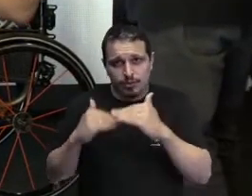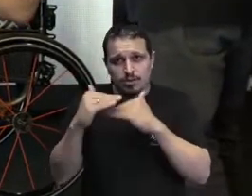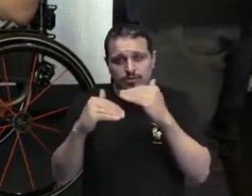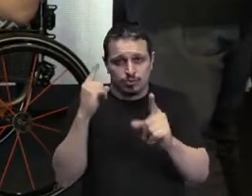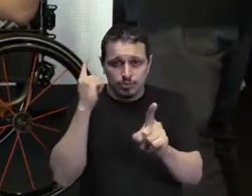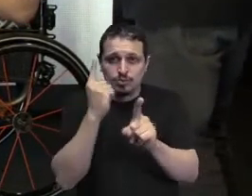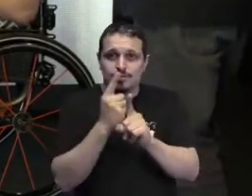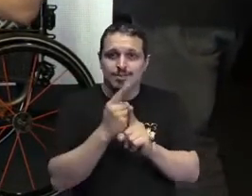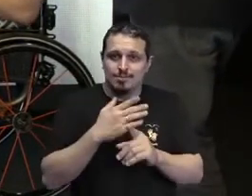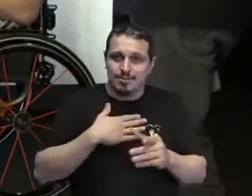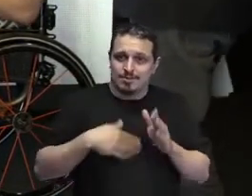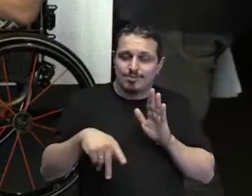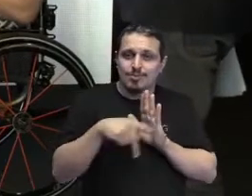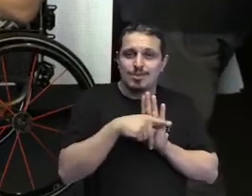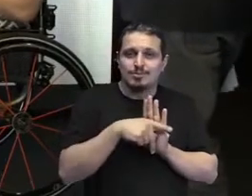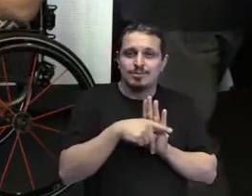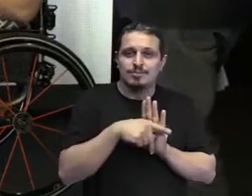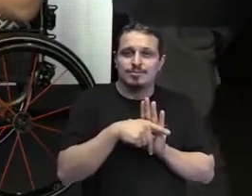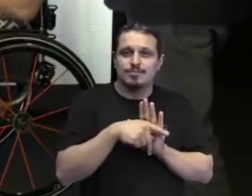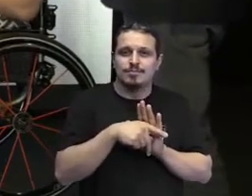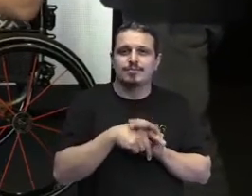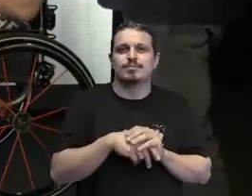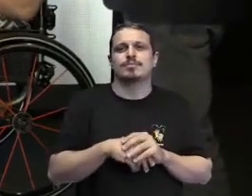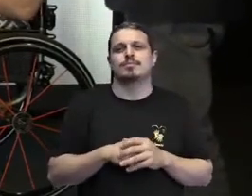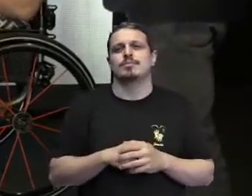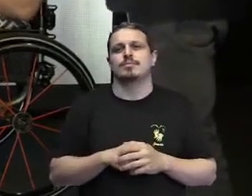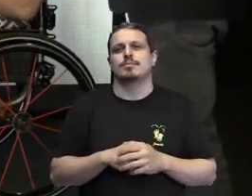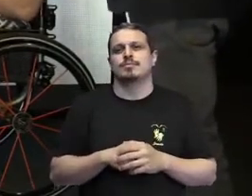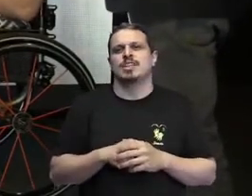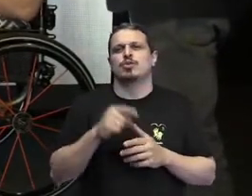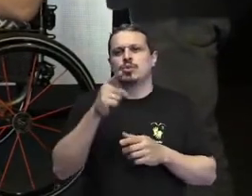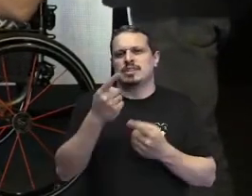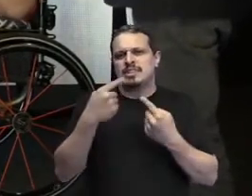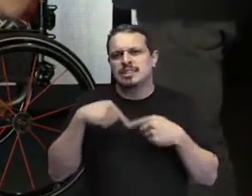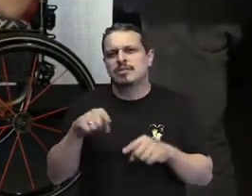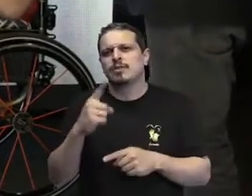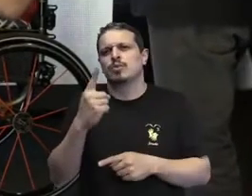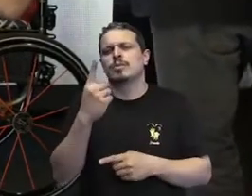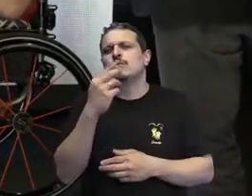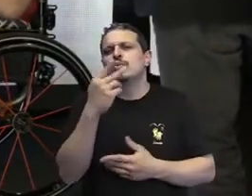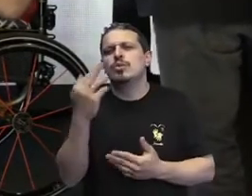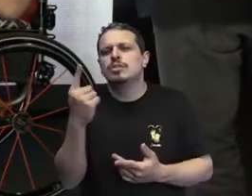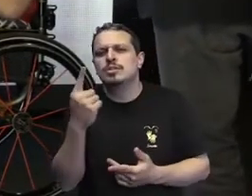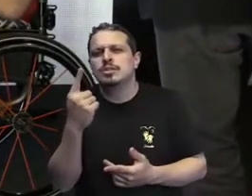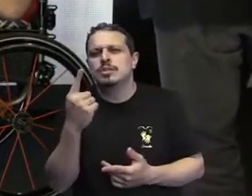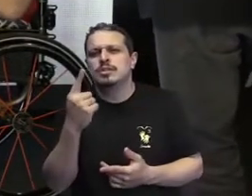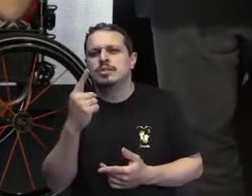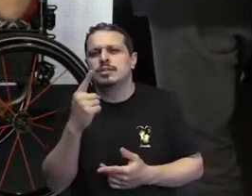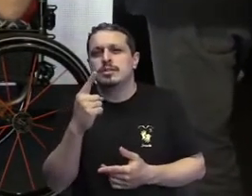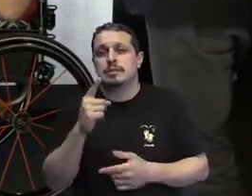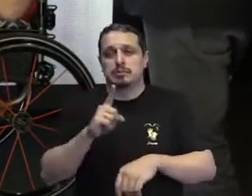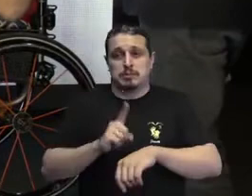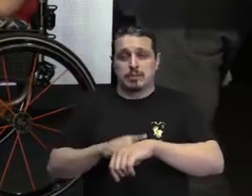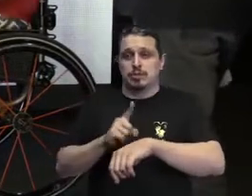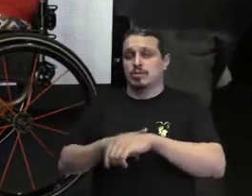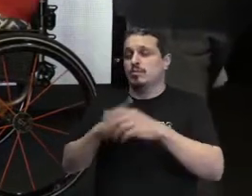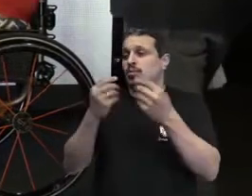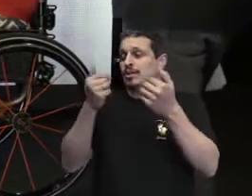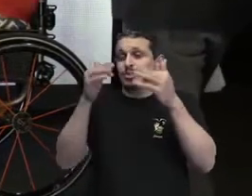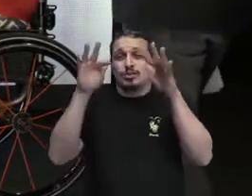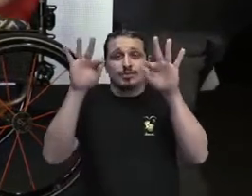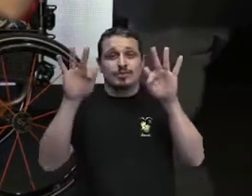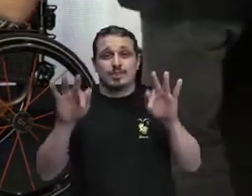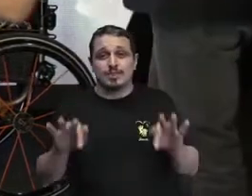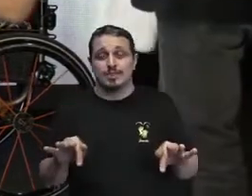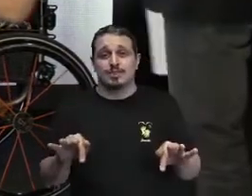Mariana, eu vou te dar o desafio de responder essa pergunta em apenas um minuto, porque a gente está com o nosso roteiro estourado aqui, e... mas,